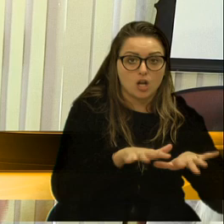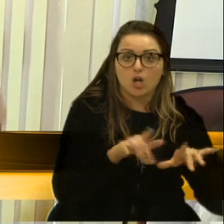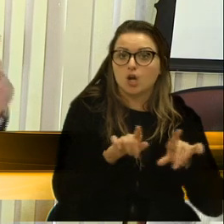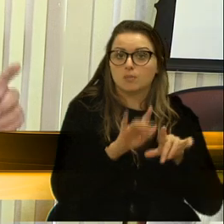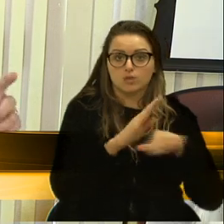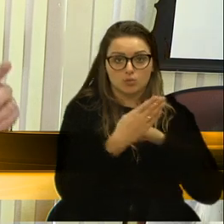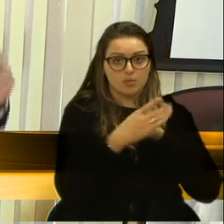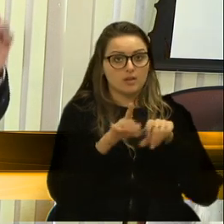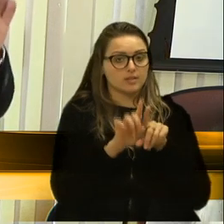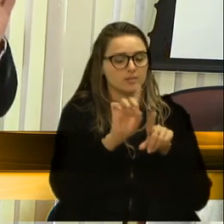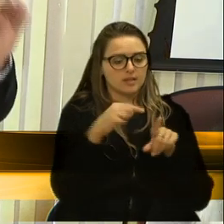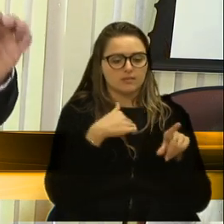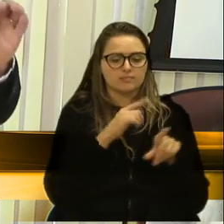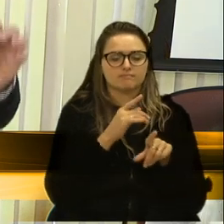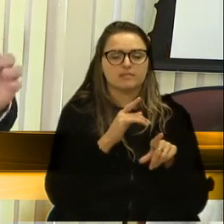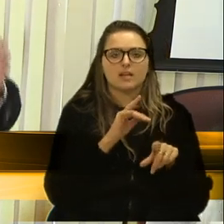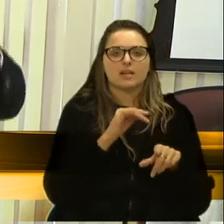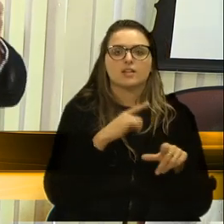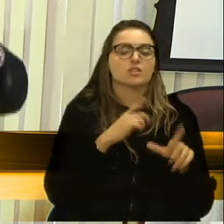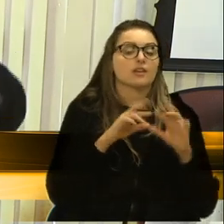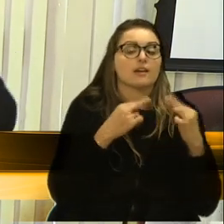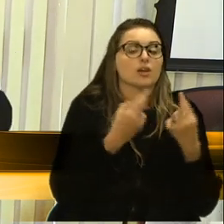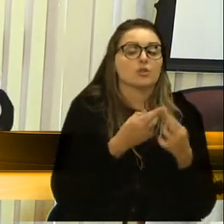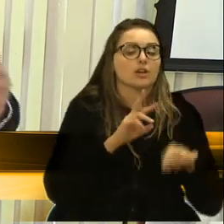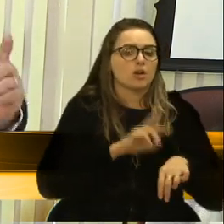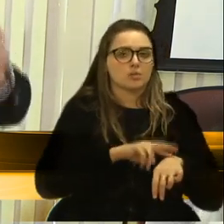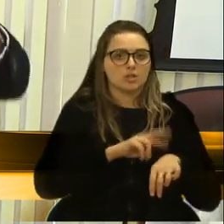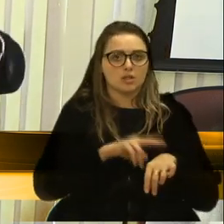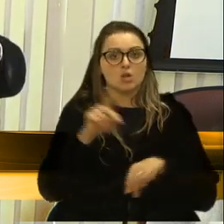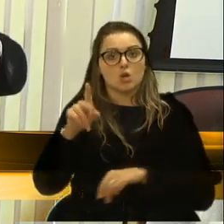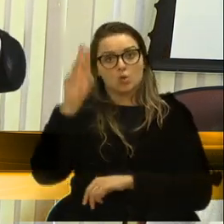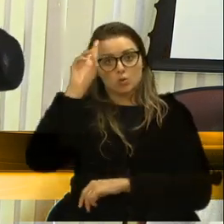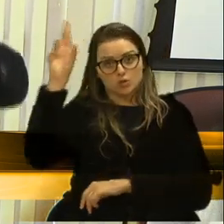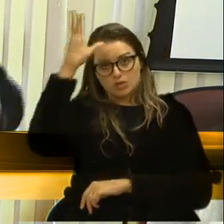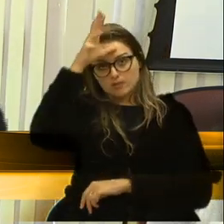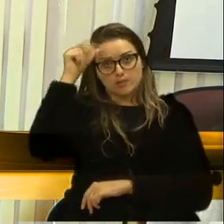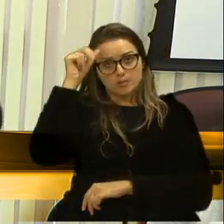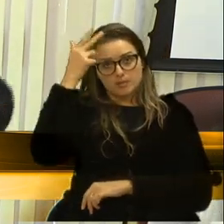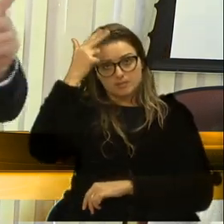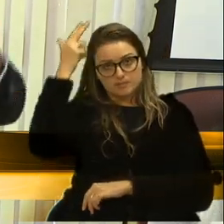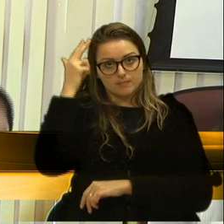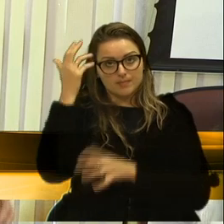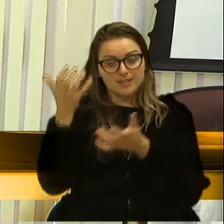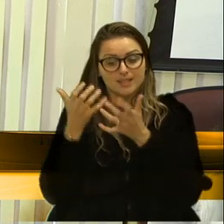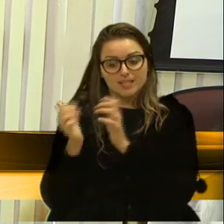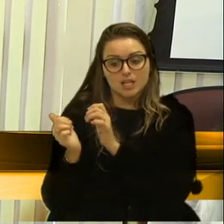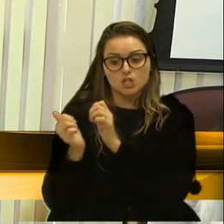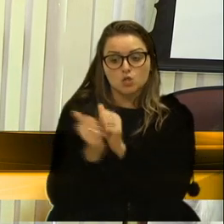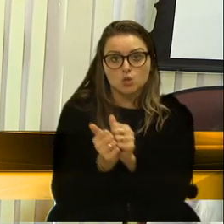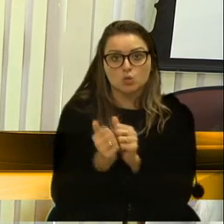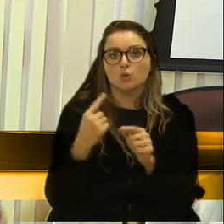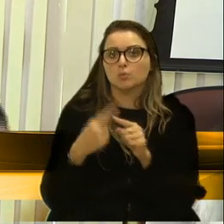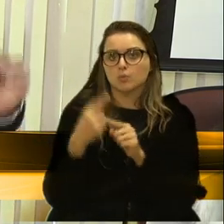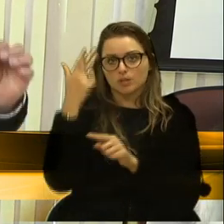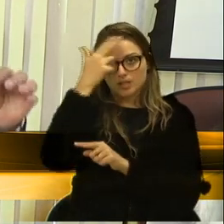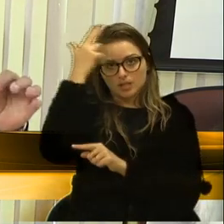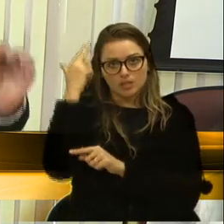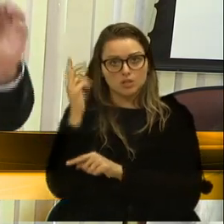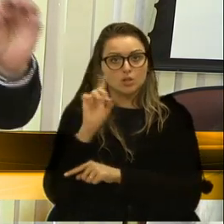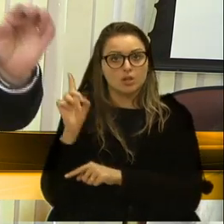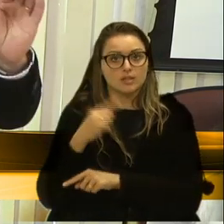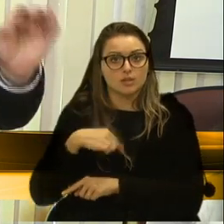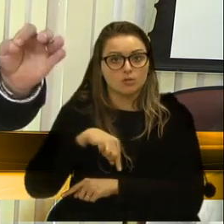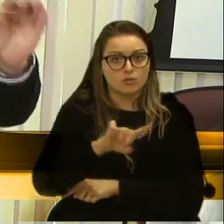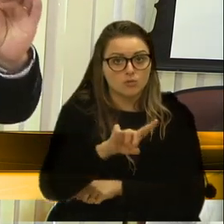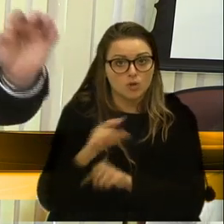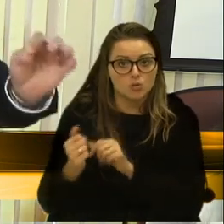E ali, o prefeito Cassina queria ir junto com a Adilópolis. Por que não foi? Assim que possível, há